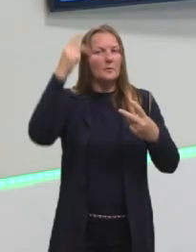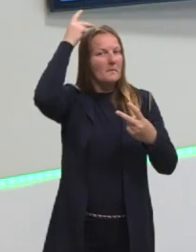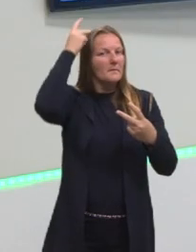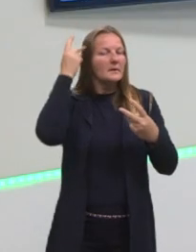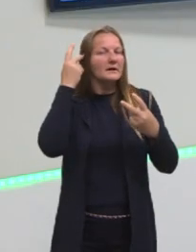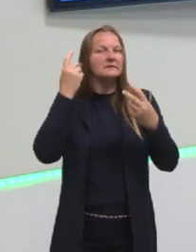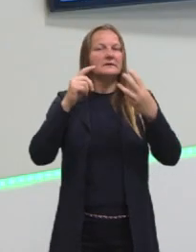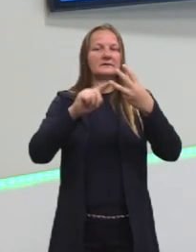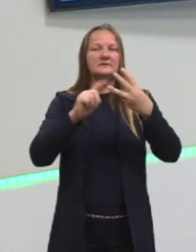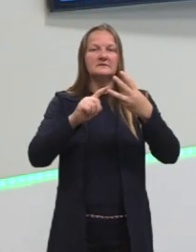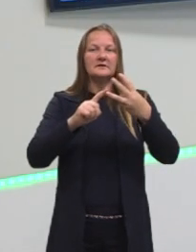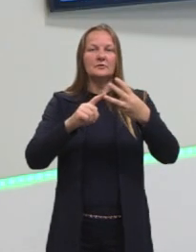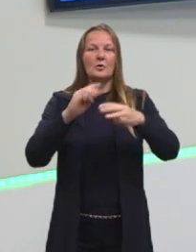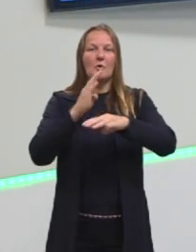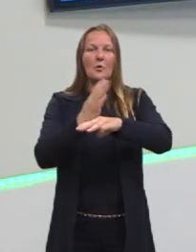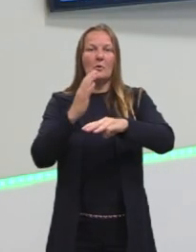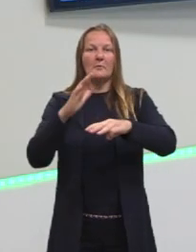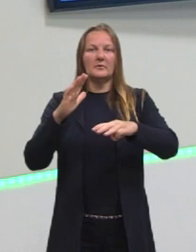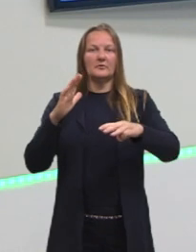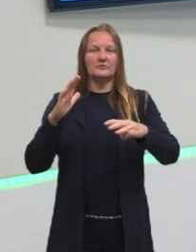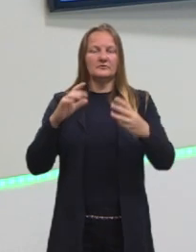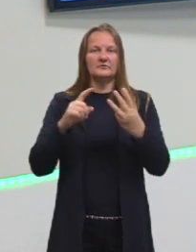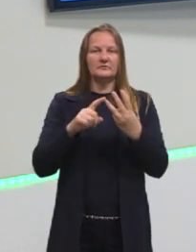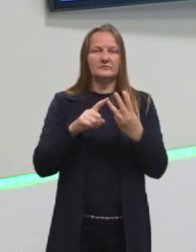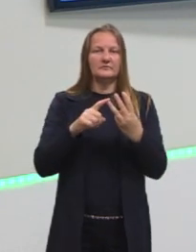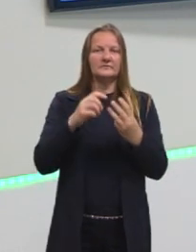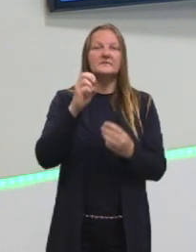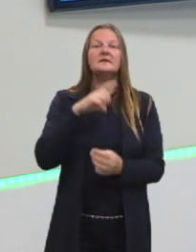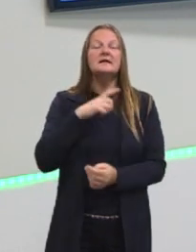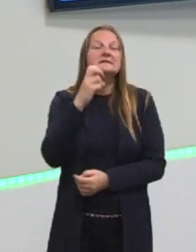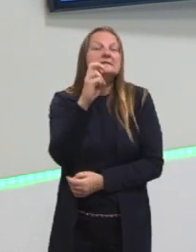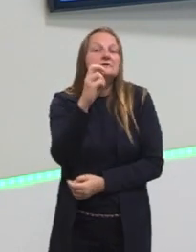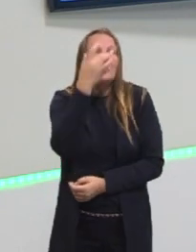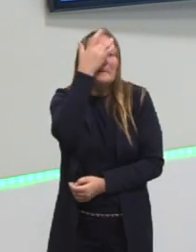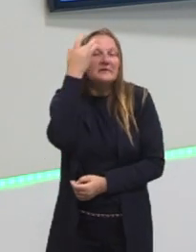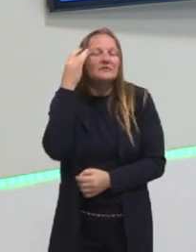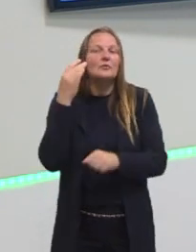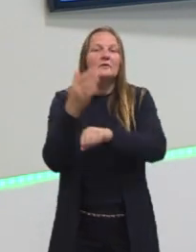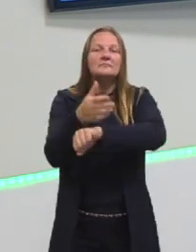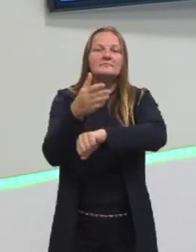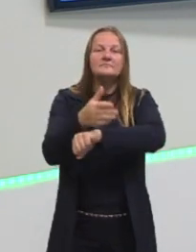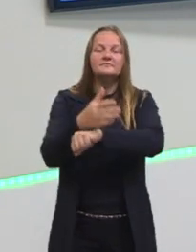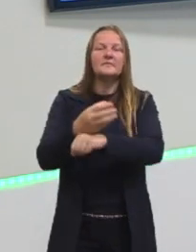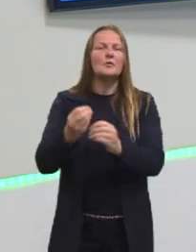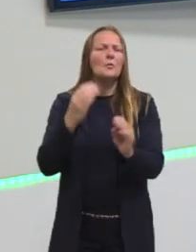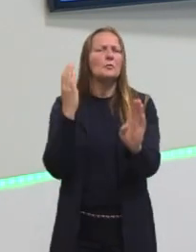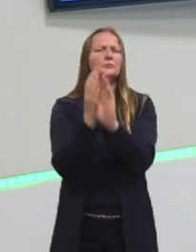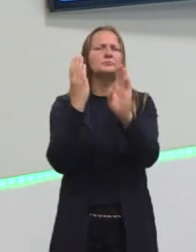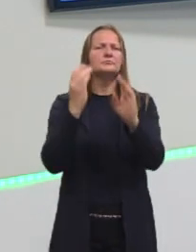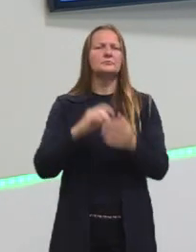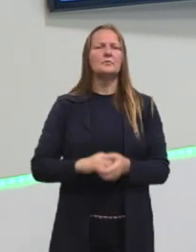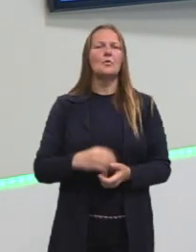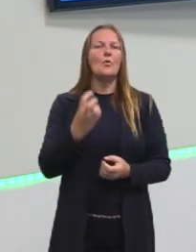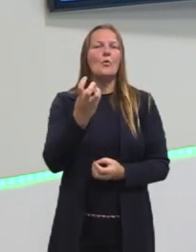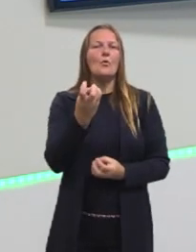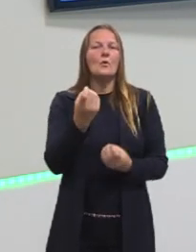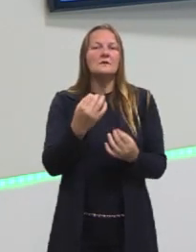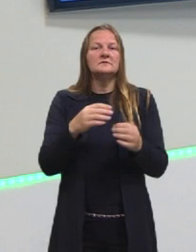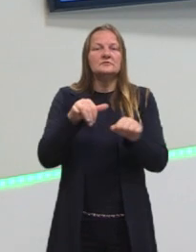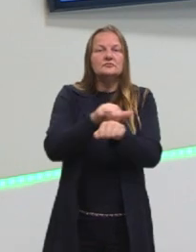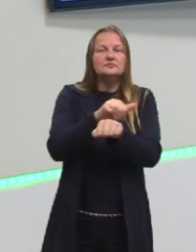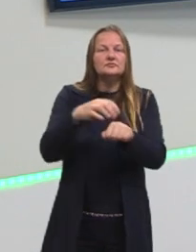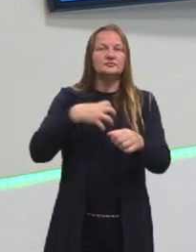Mas eu tenho cinco competidores, né? Como é que eu vou chegar nesse resultado? De quantas maneiras